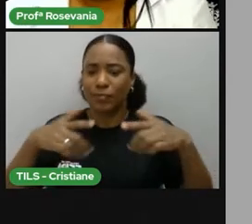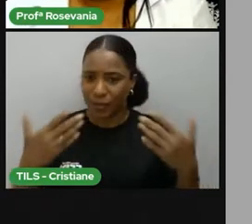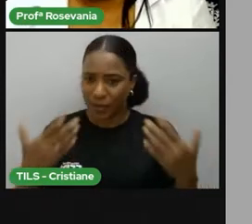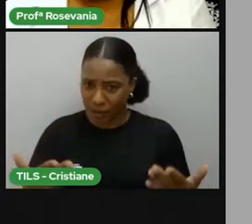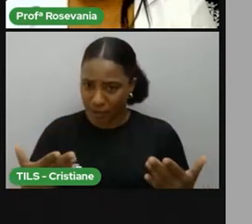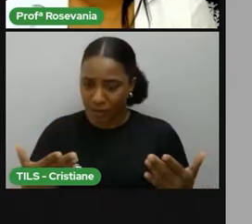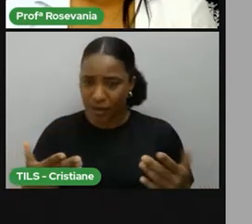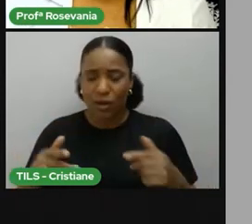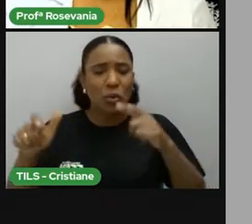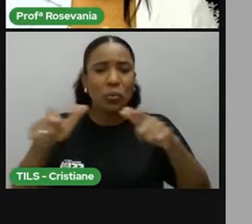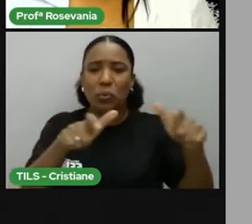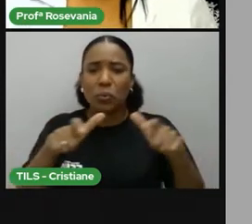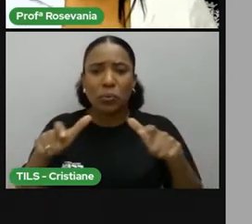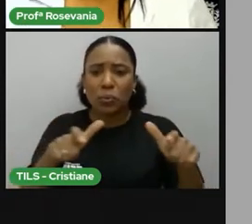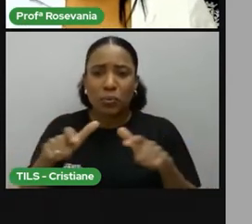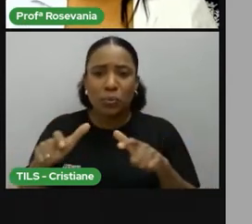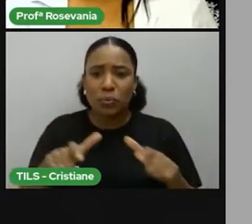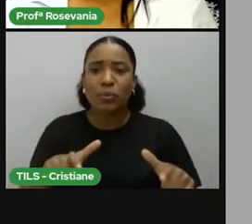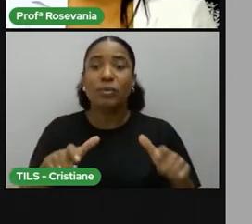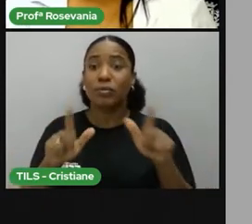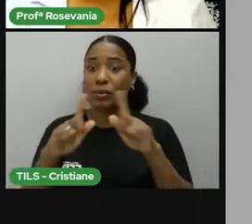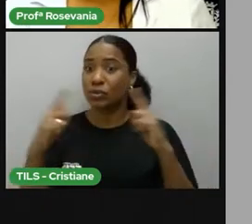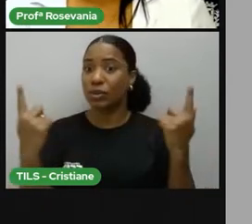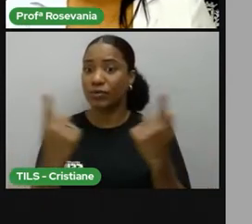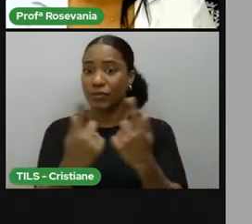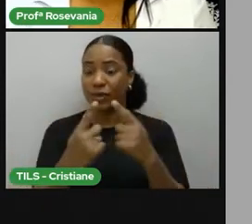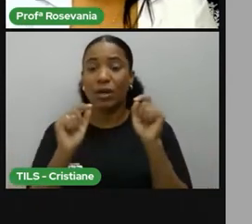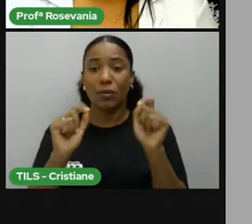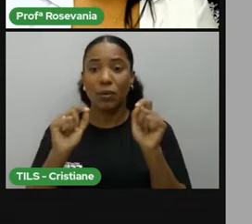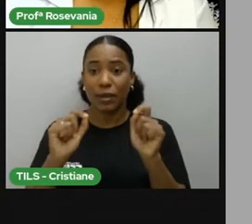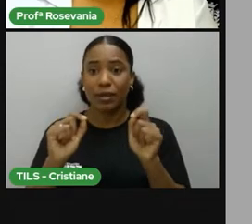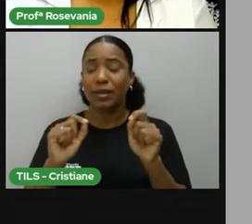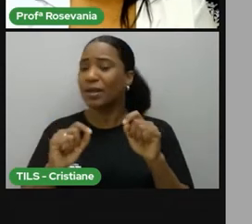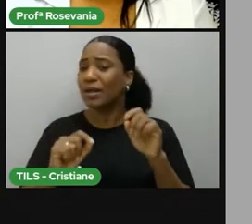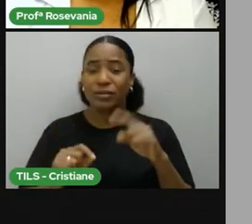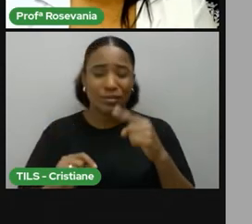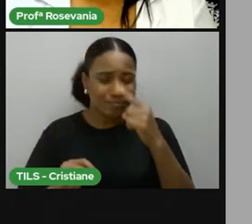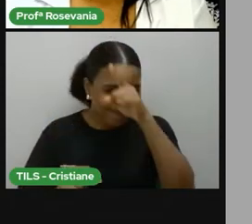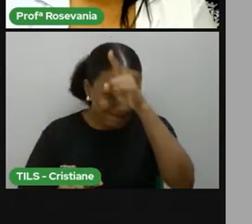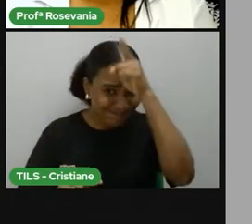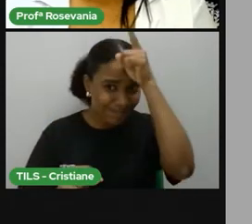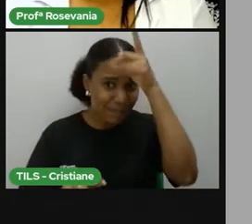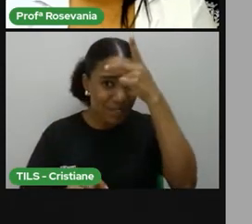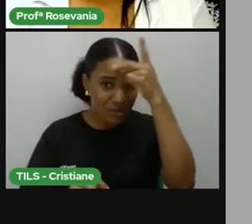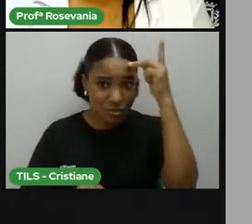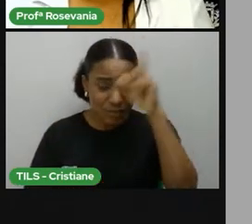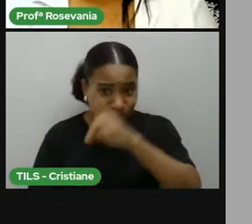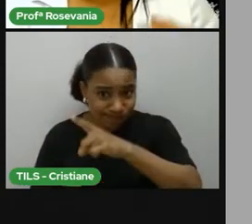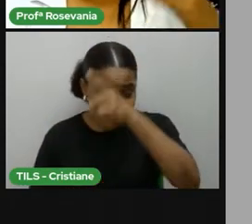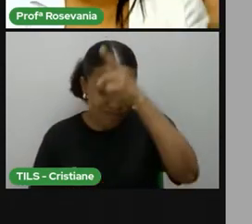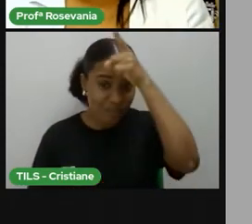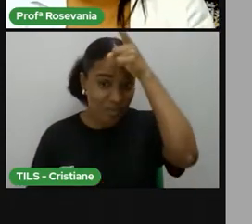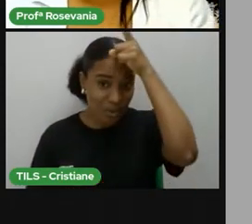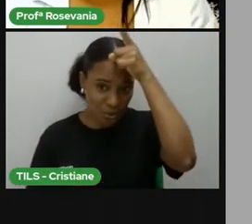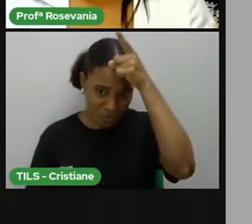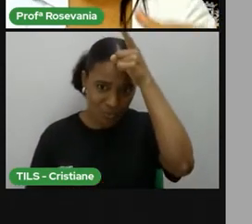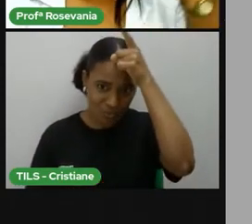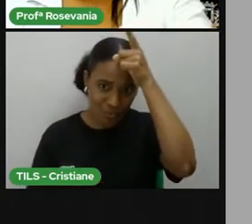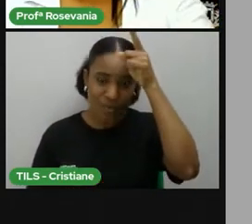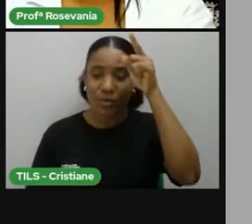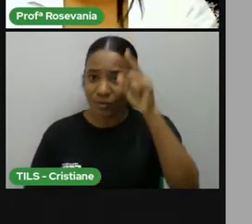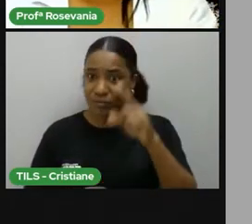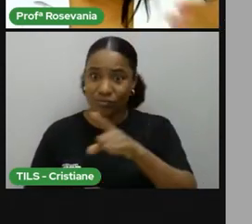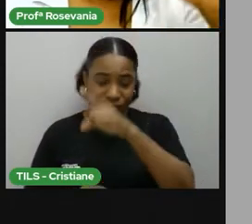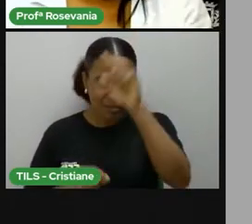coordenadas geográficas, né, elas são linhas imaginárias, como o próprio nome já está dizendo, elas não existem lá no papel,